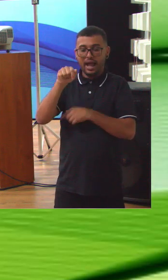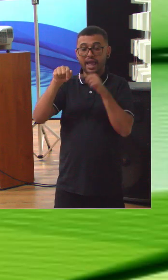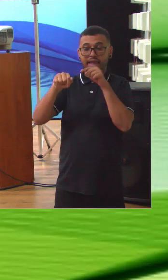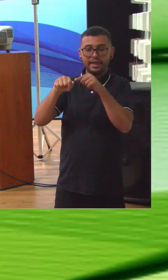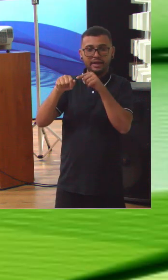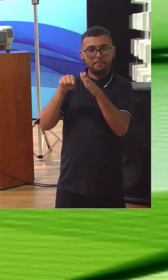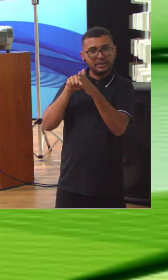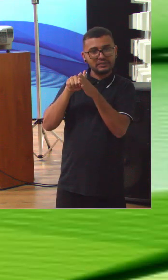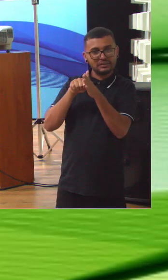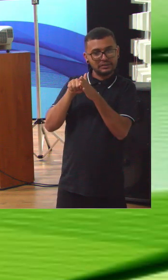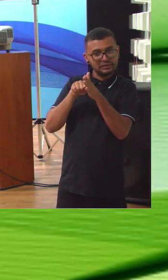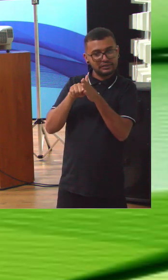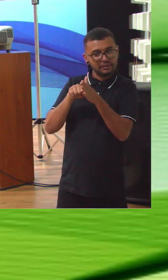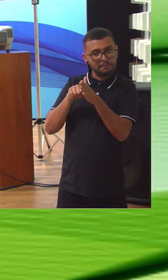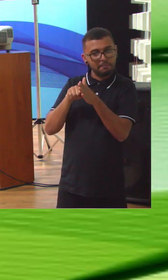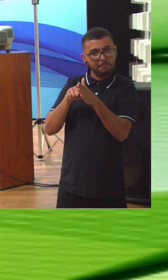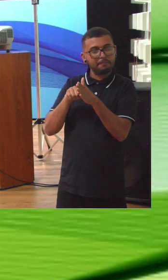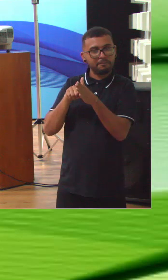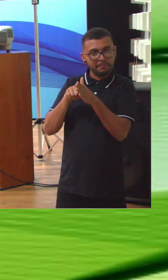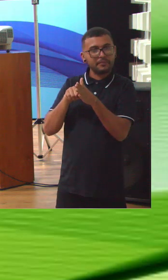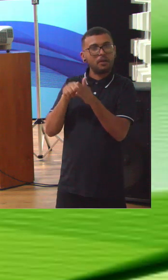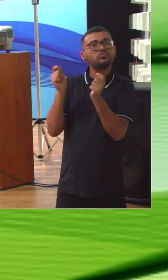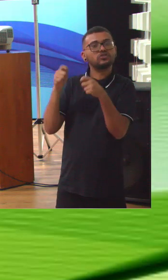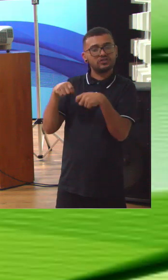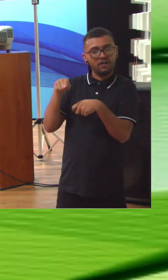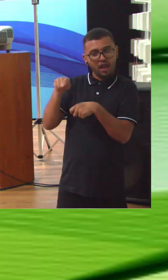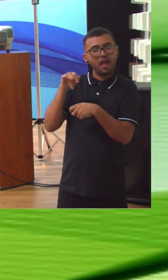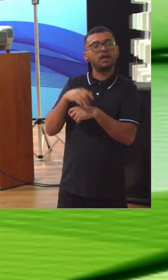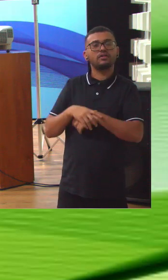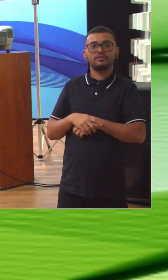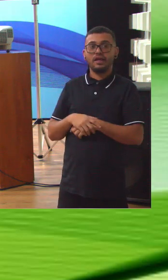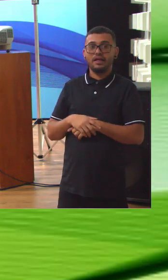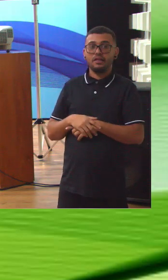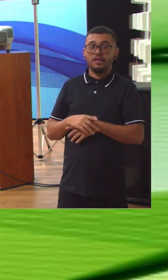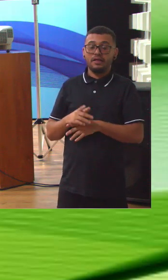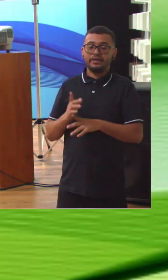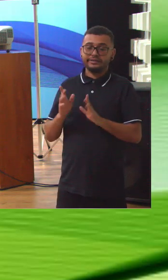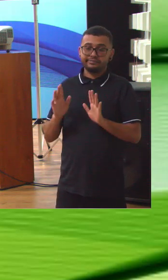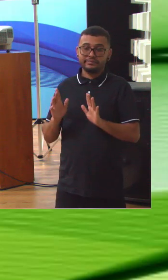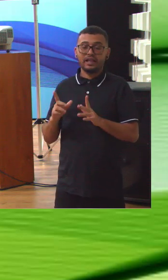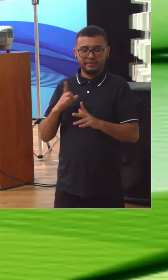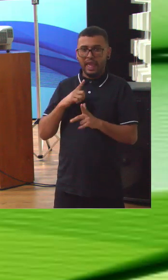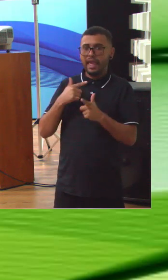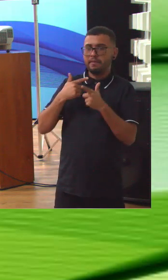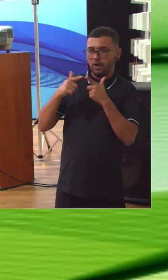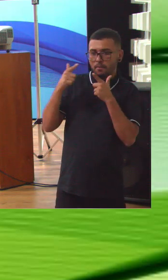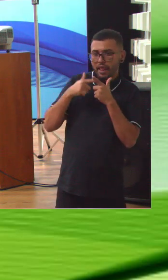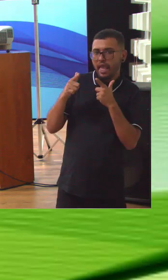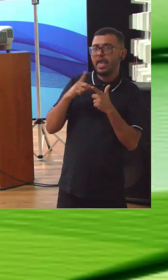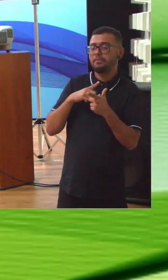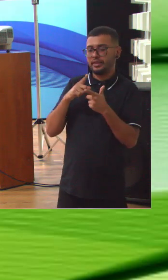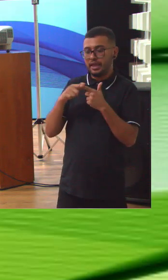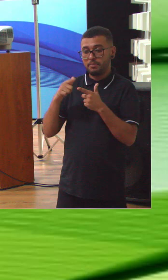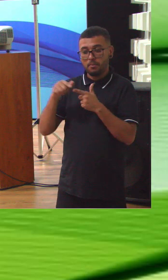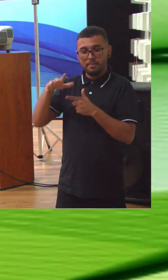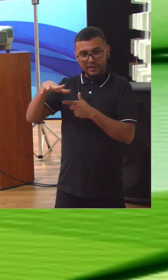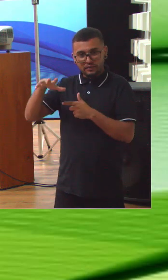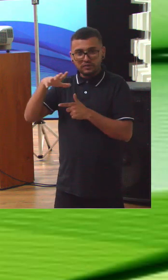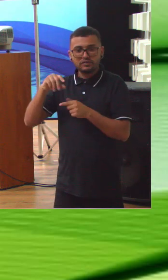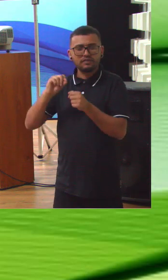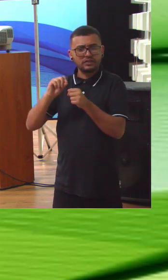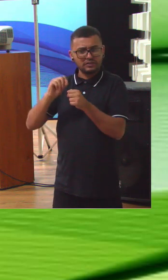aprofundado para entender que é plenamente possível não é que não tenha desafios tem e eles enfrentaram